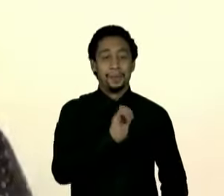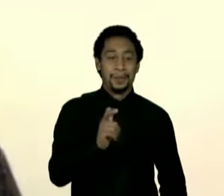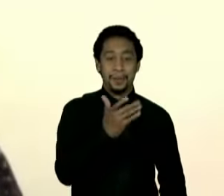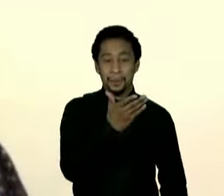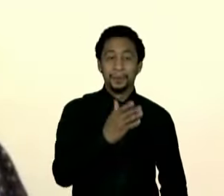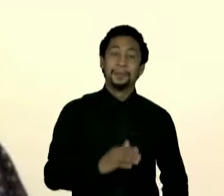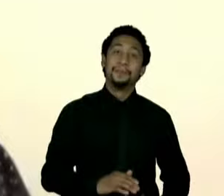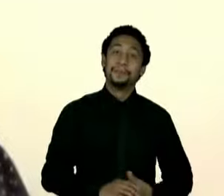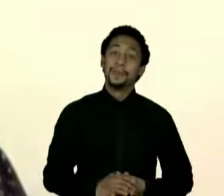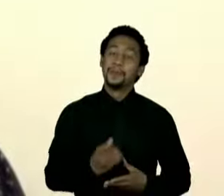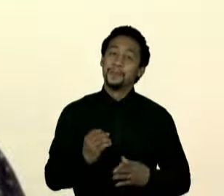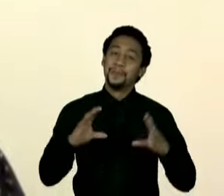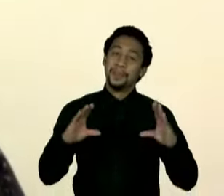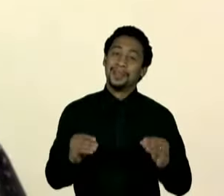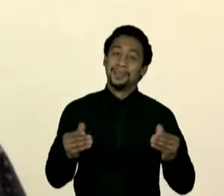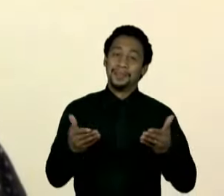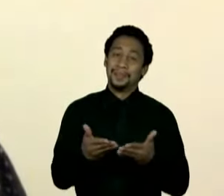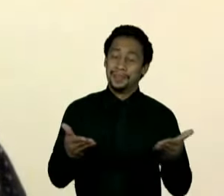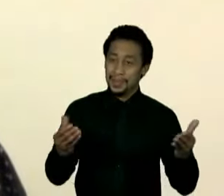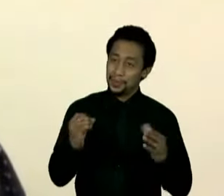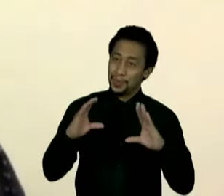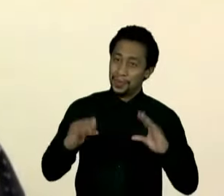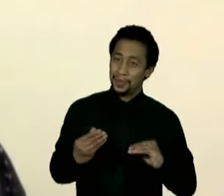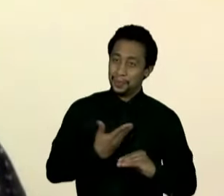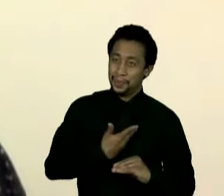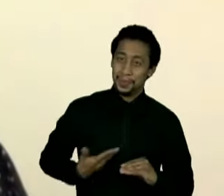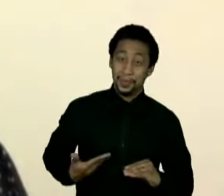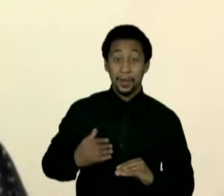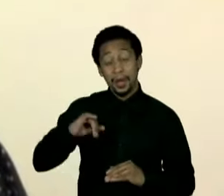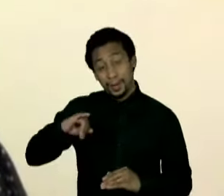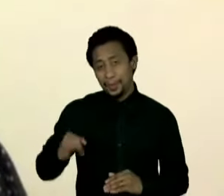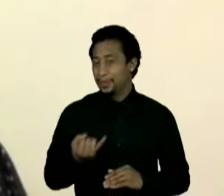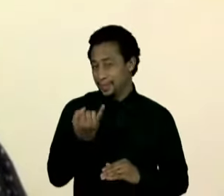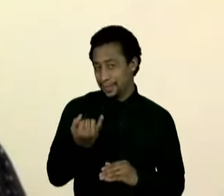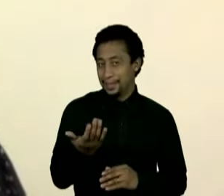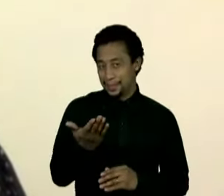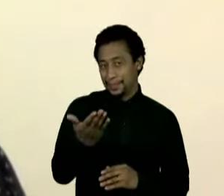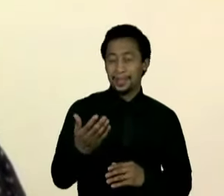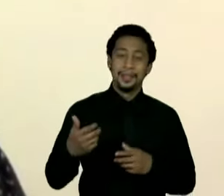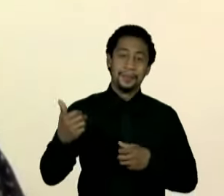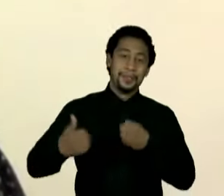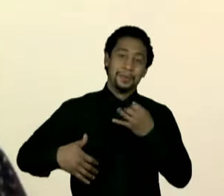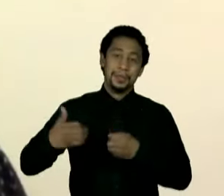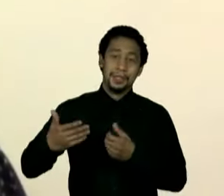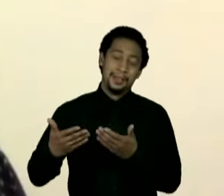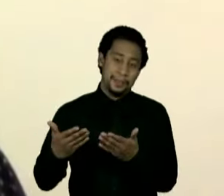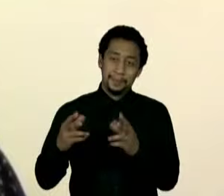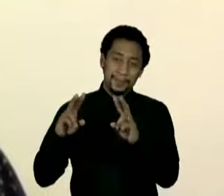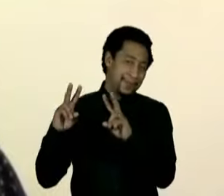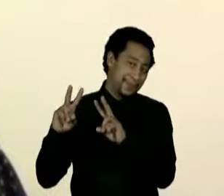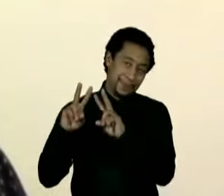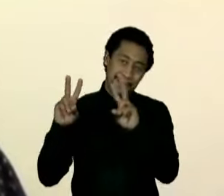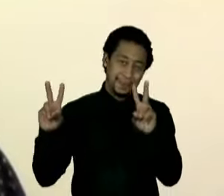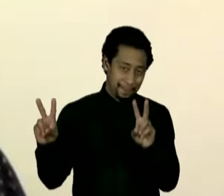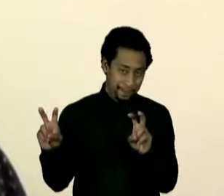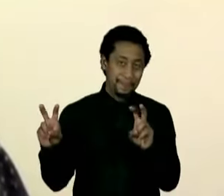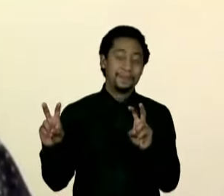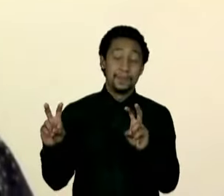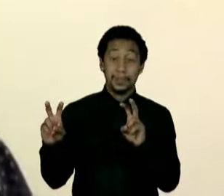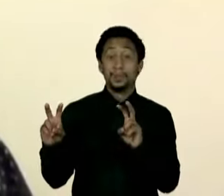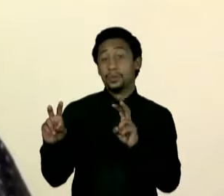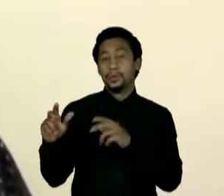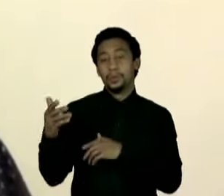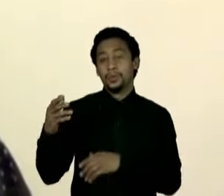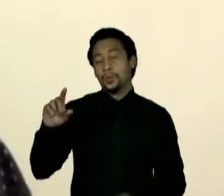Governador, boa noite, boa noite a todos. Aproveitando essa última citação do senhor com relação ao ex-governador-geral do